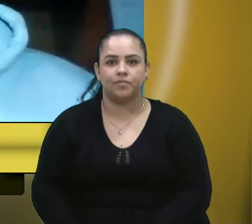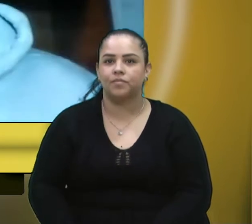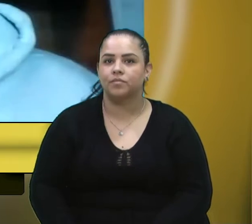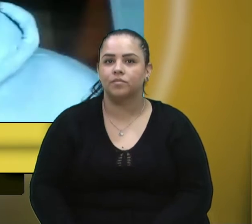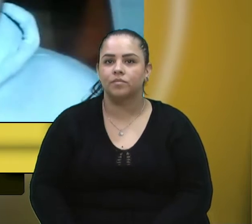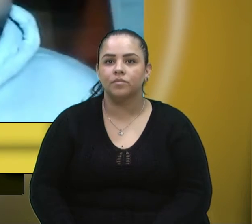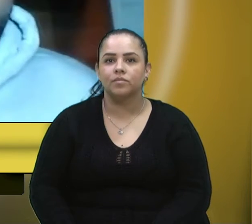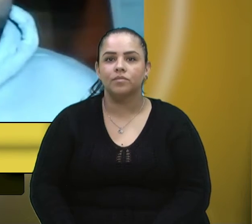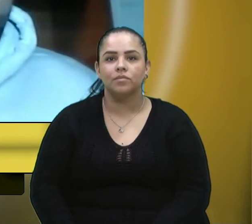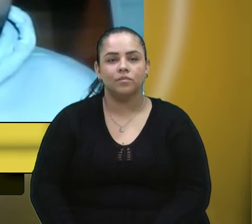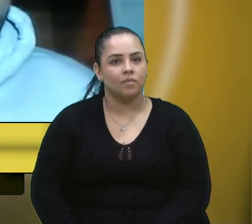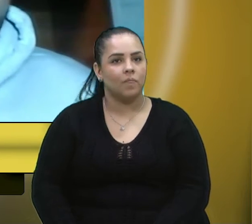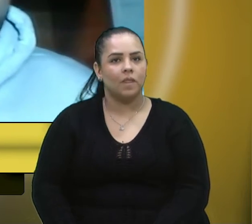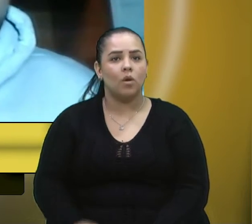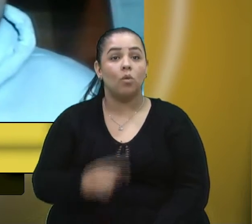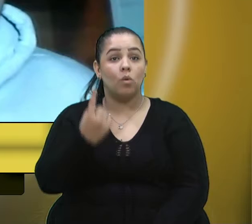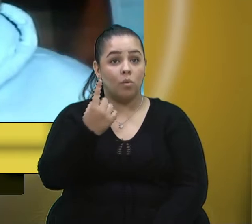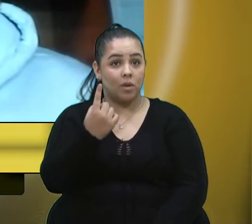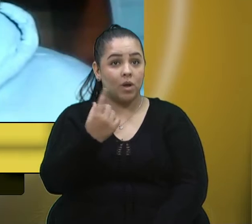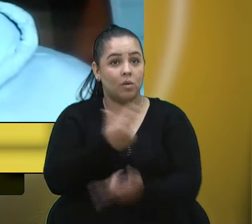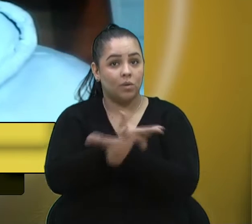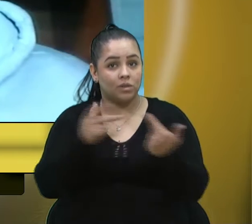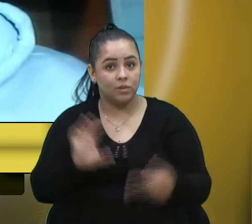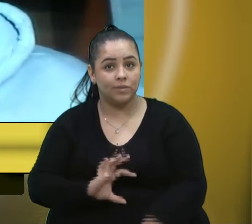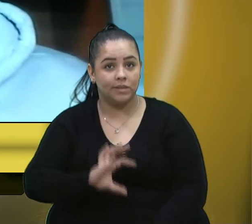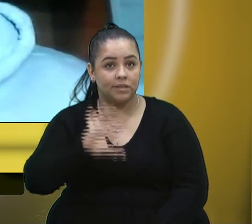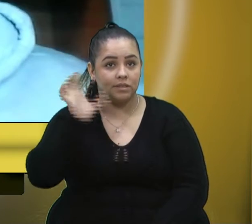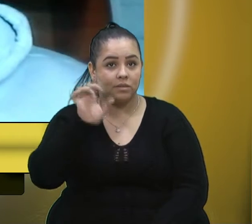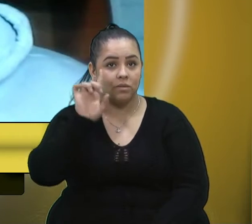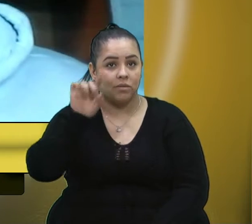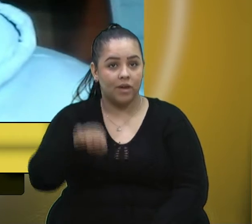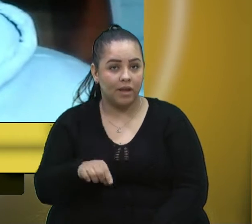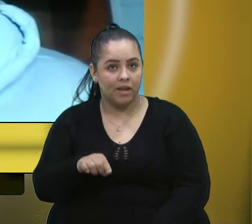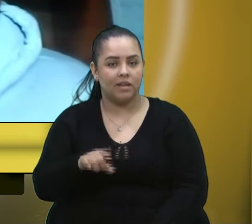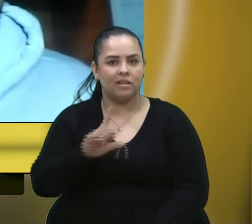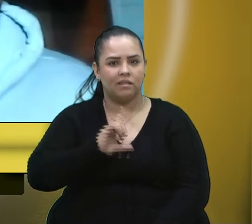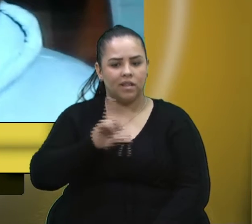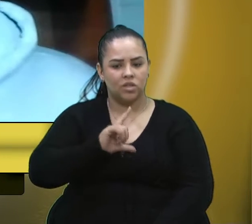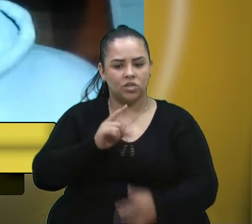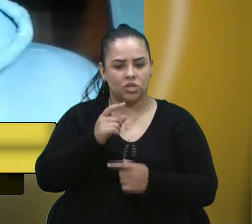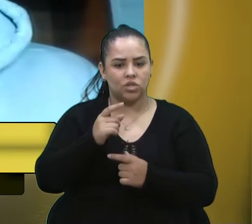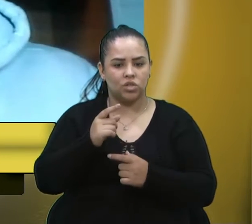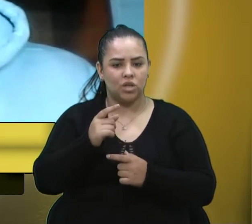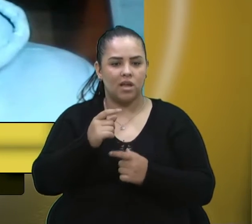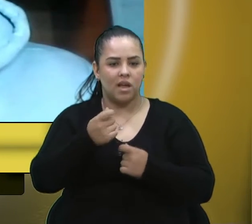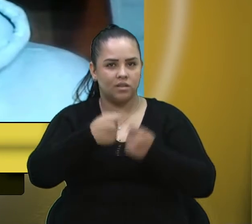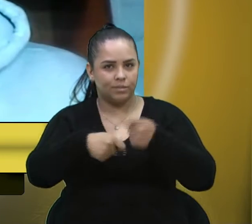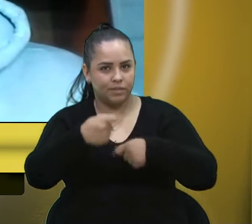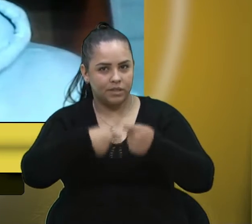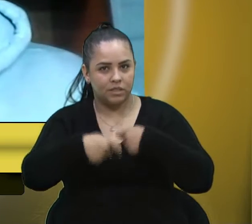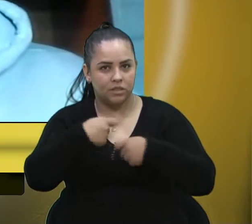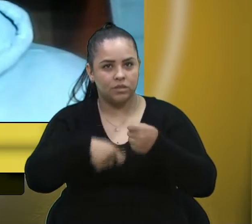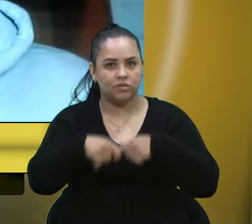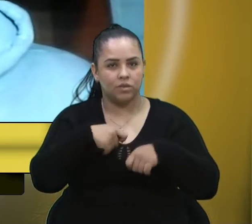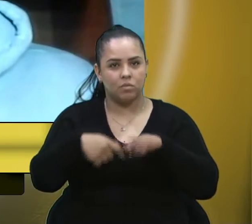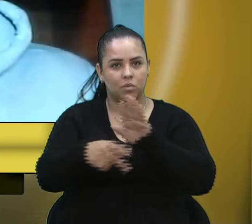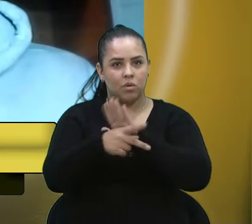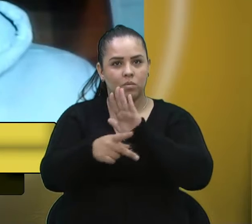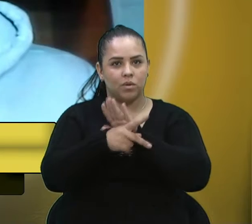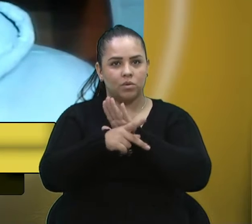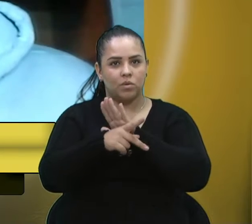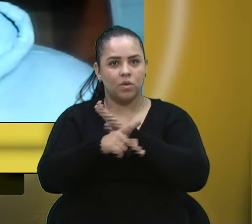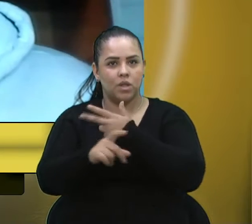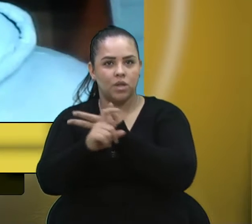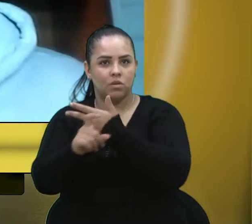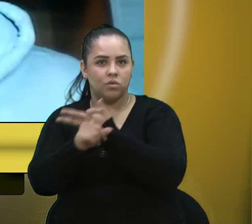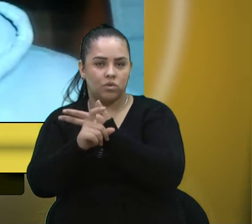categorias utilizadas é que a praxis administrativa do Poder Executivo Municipal